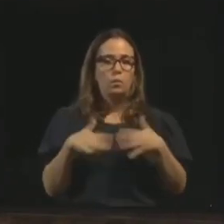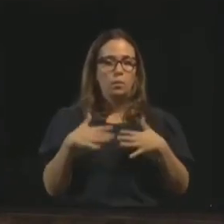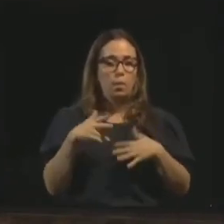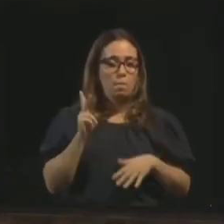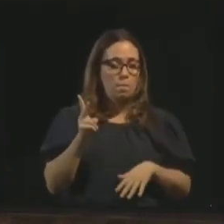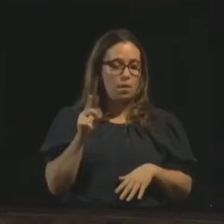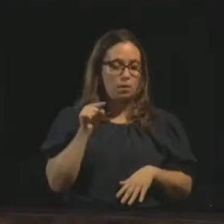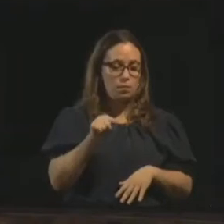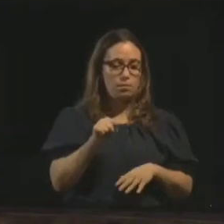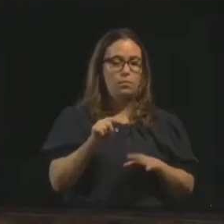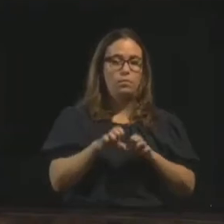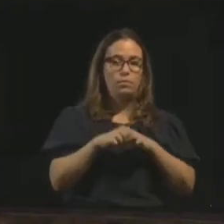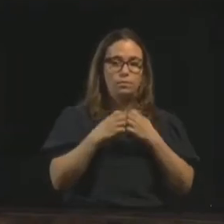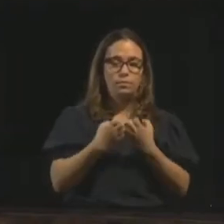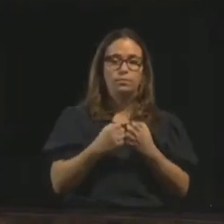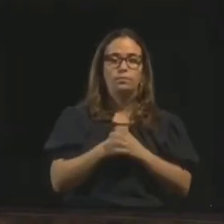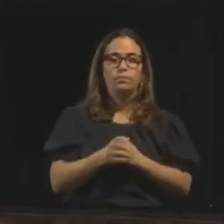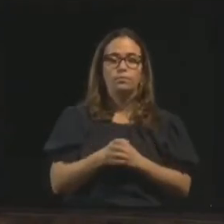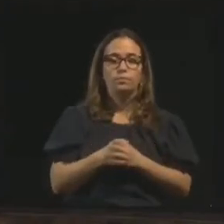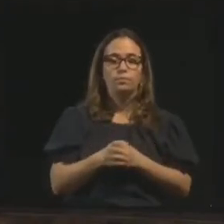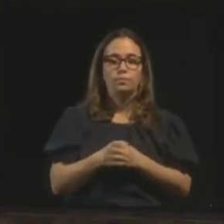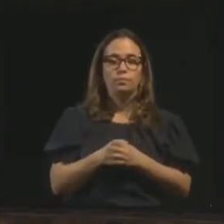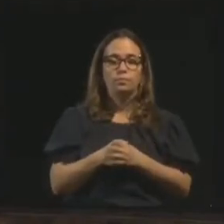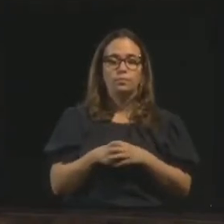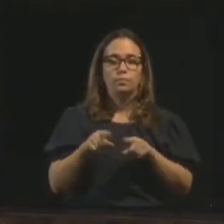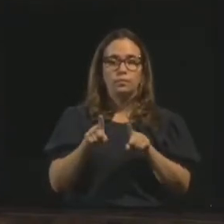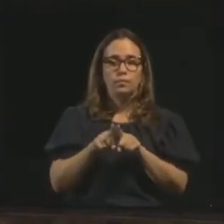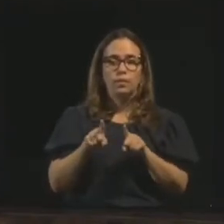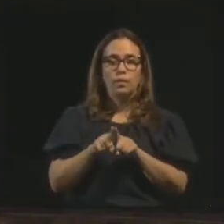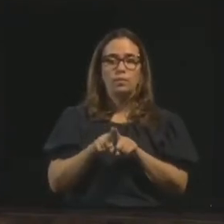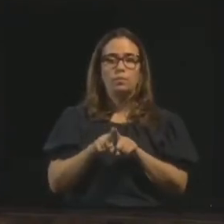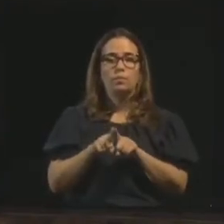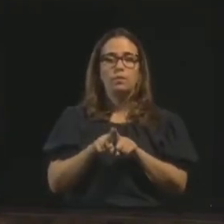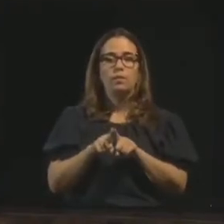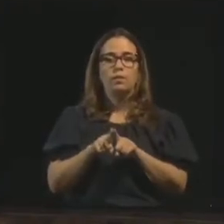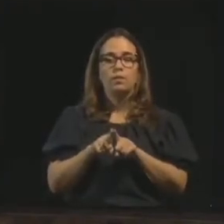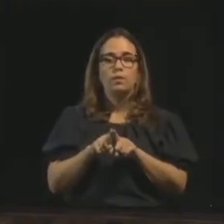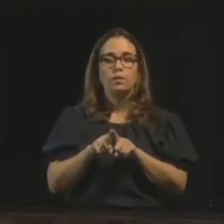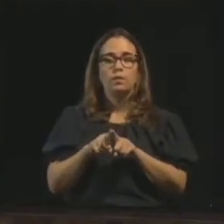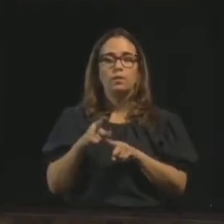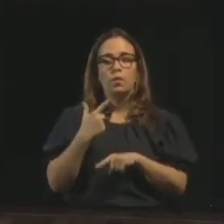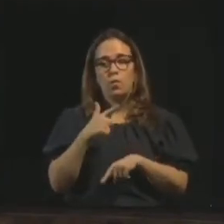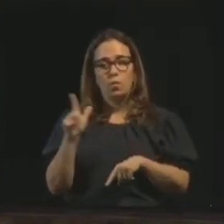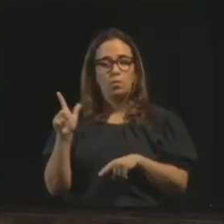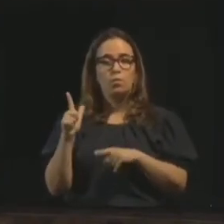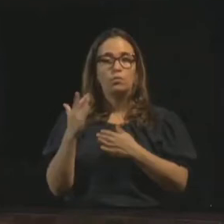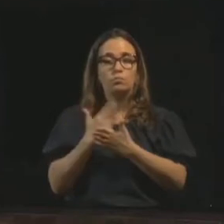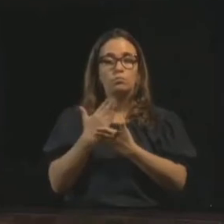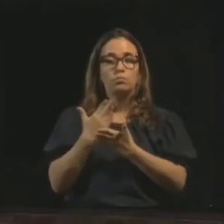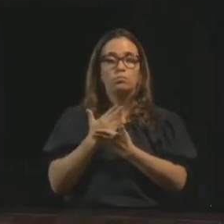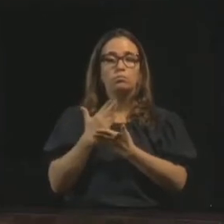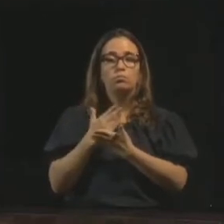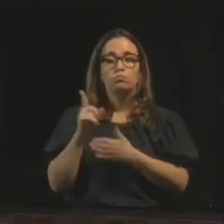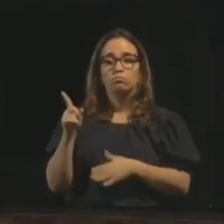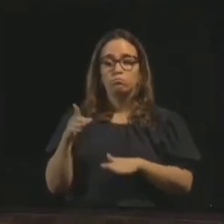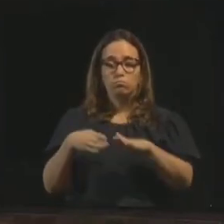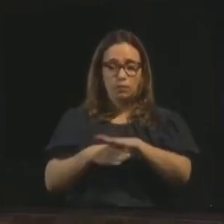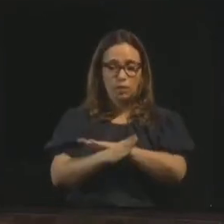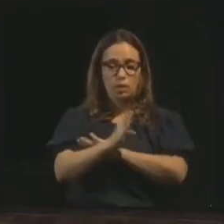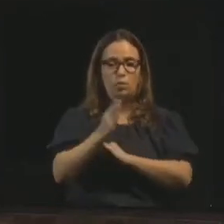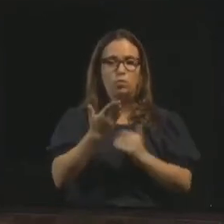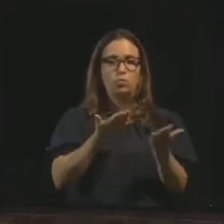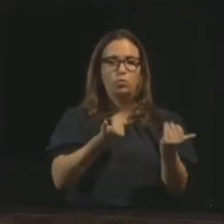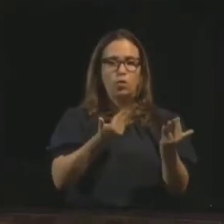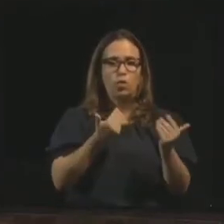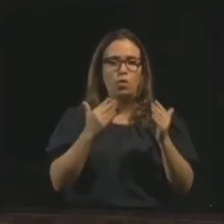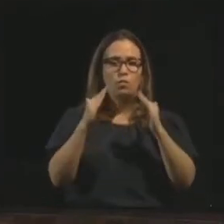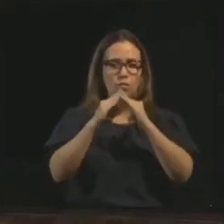codificação. O Marcel Mariano, expostor e médium querido, dizem que ele entrou no centro espírita muito jovem,